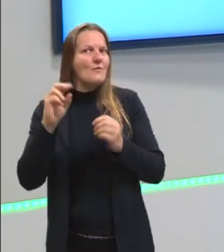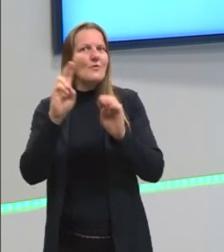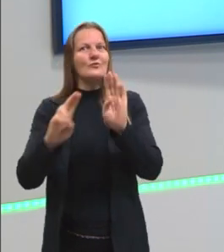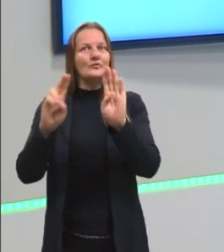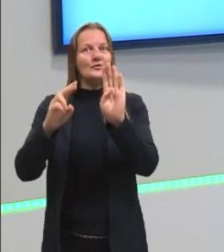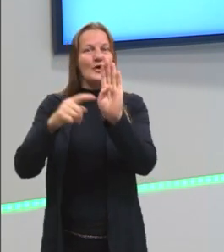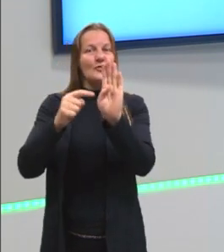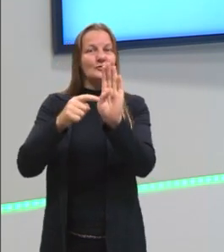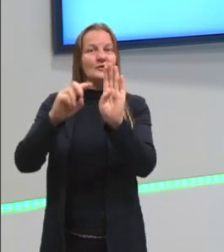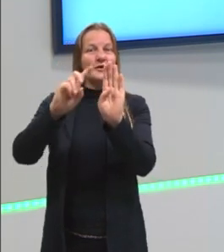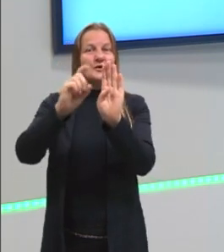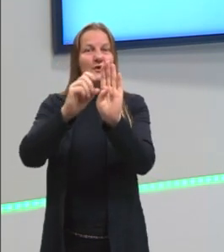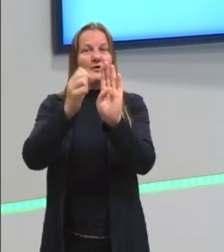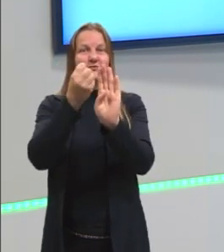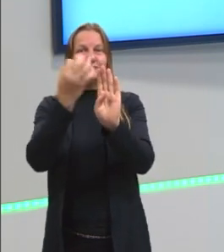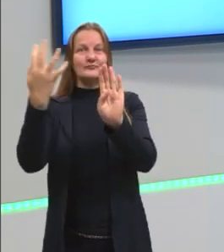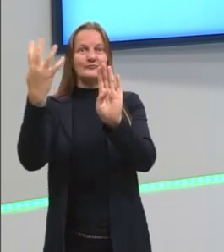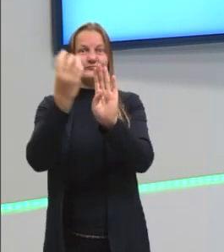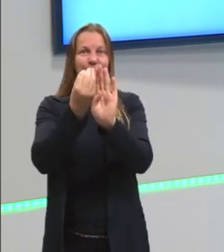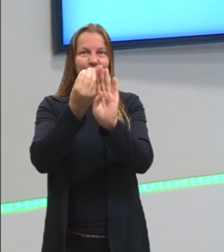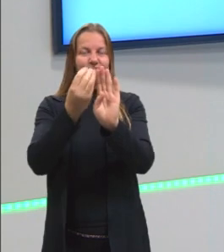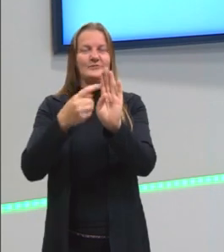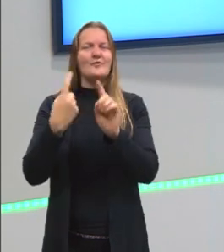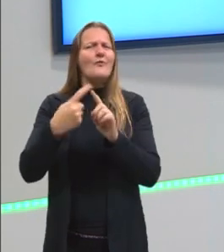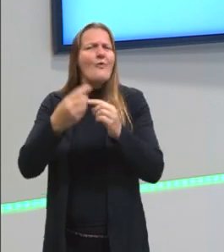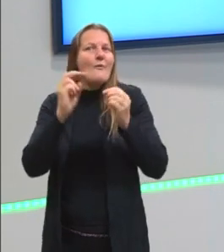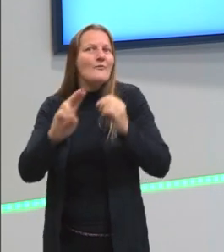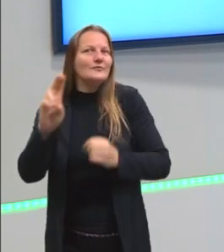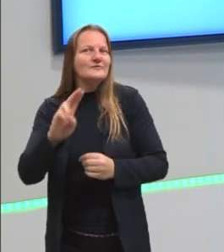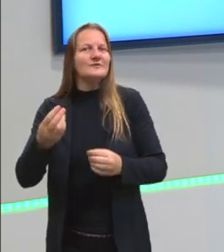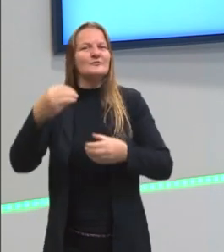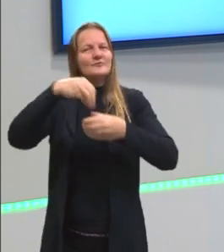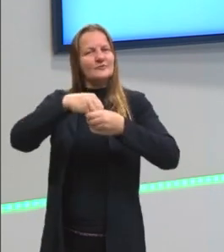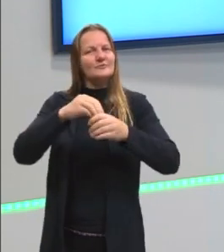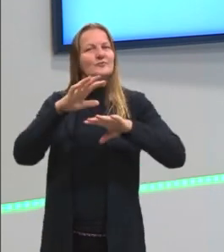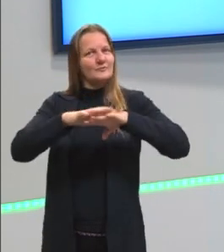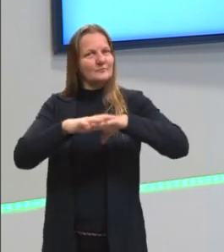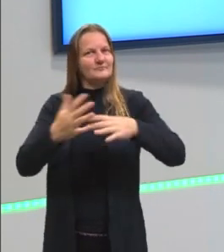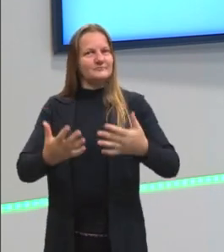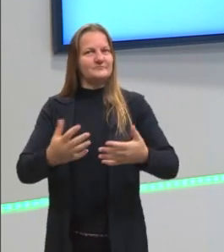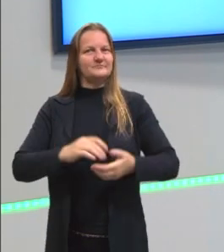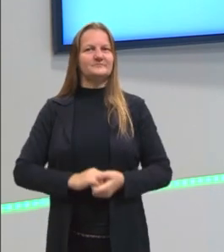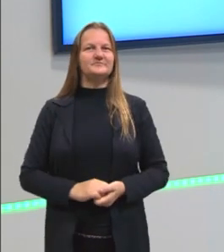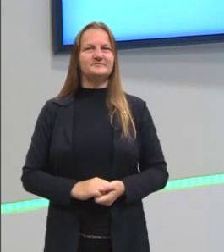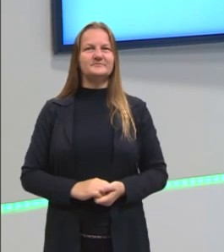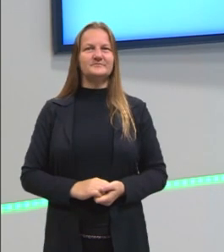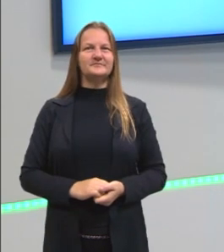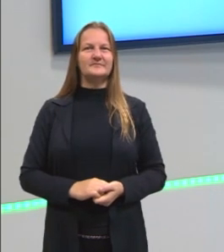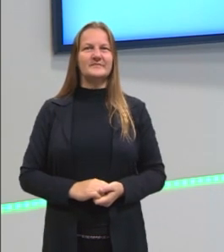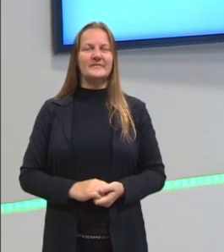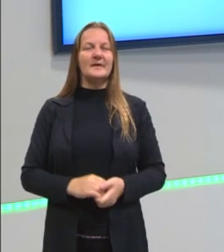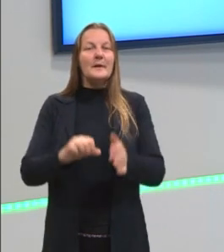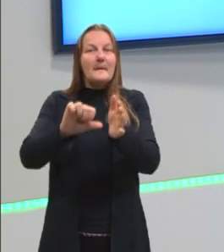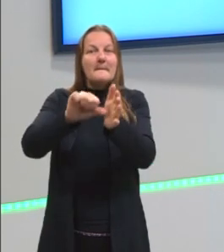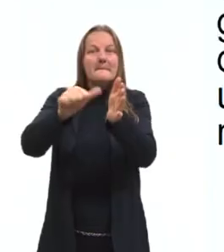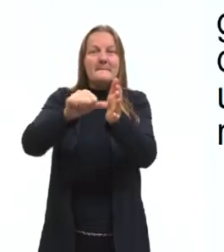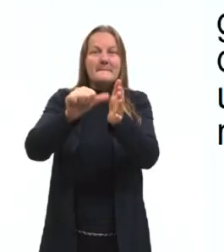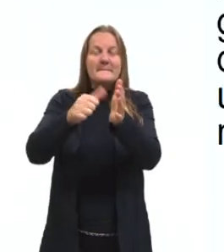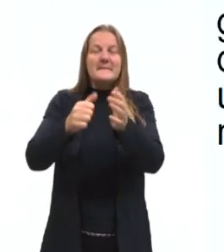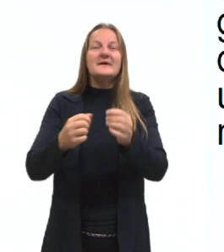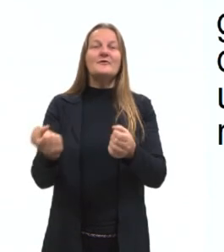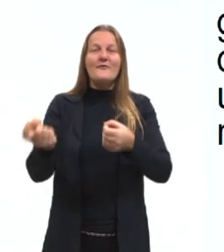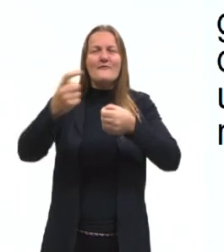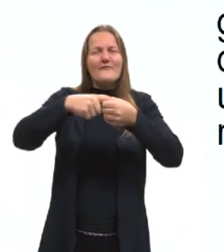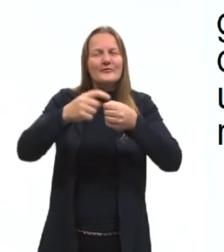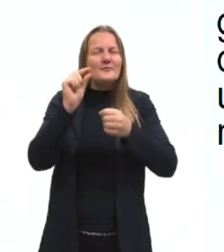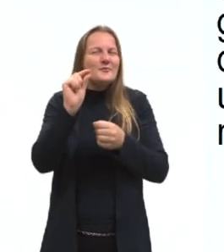representamos essas notações e como nós utilizamos elas na matemática. Primeiro, nós vamos voltar